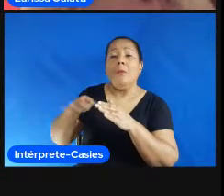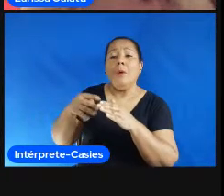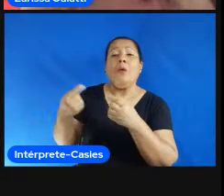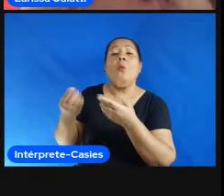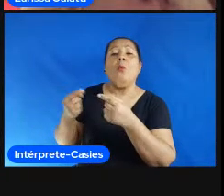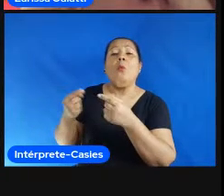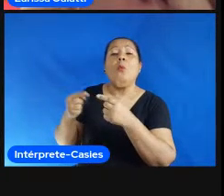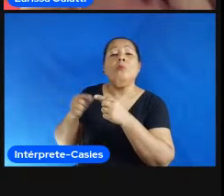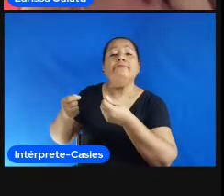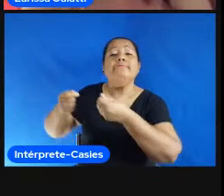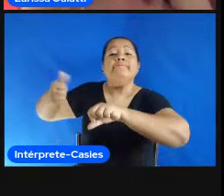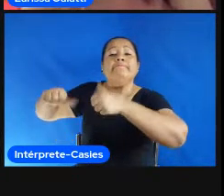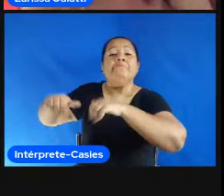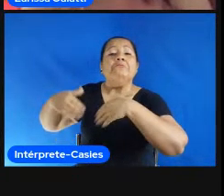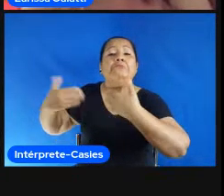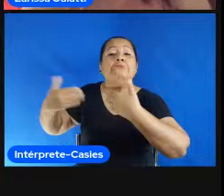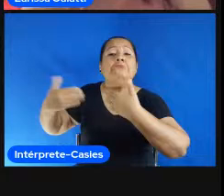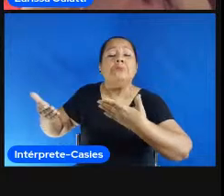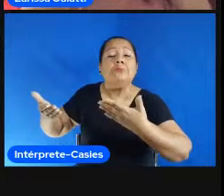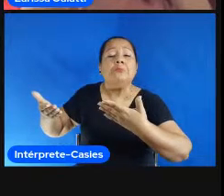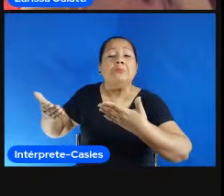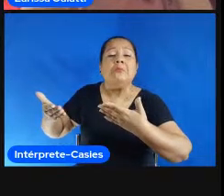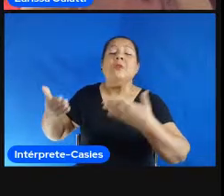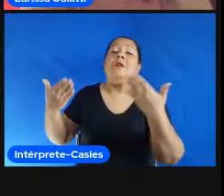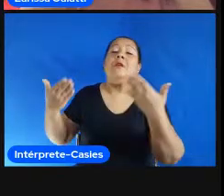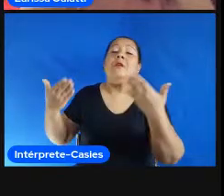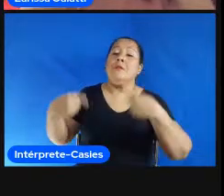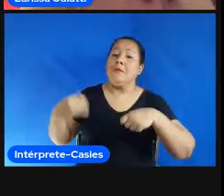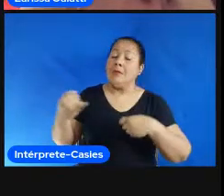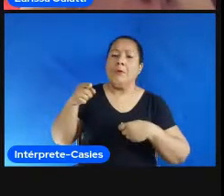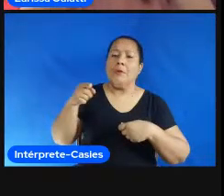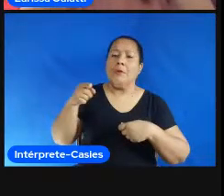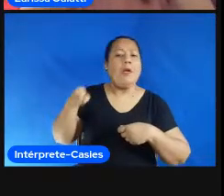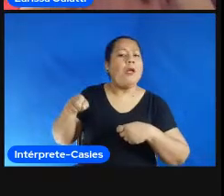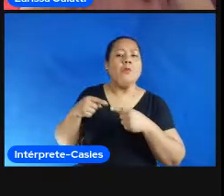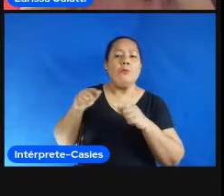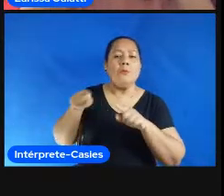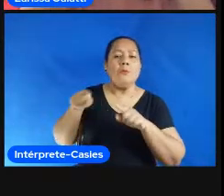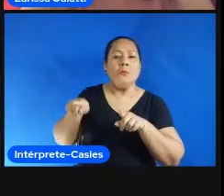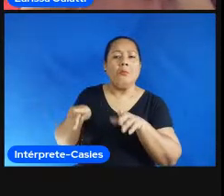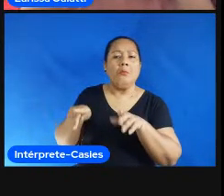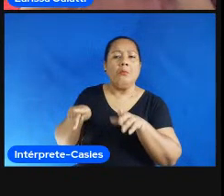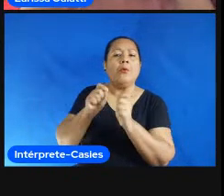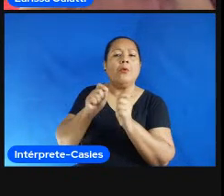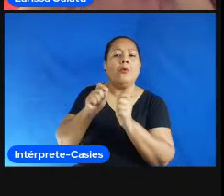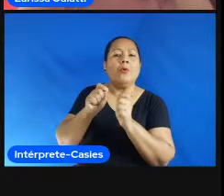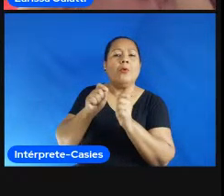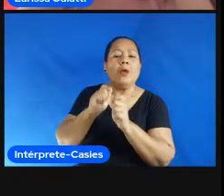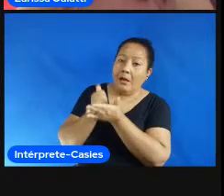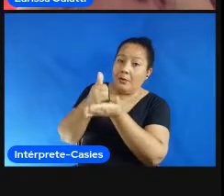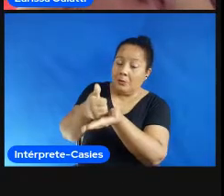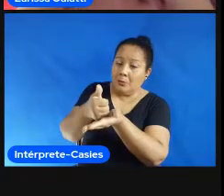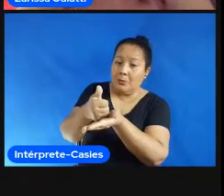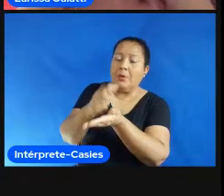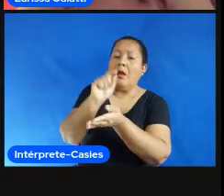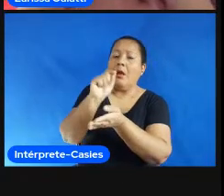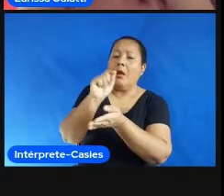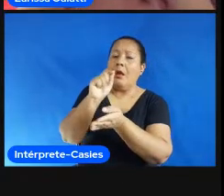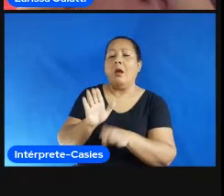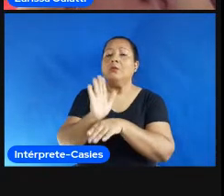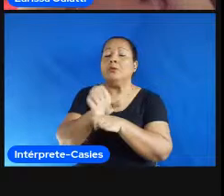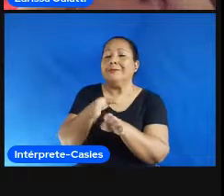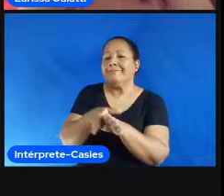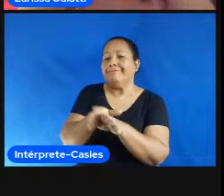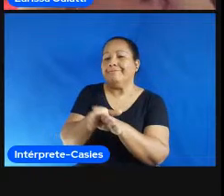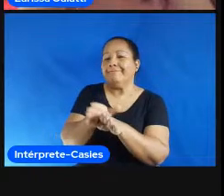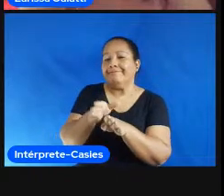eu não vou tratar disso aqui né mas esse é um tipo de suporte orientador e não um gesso né mas